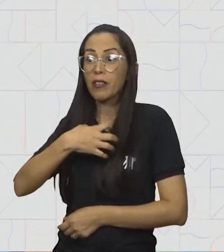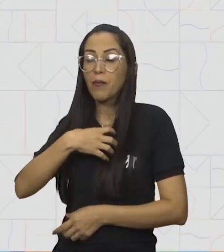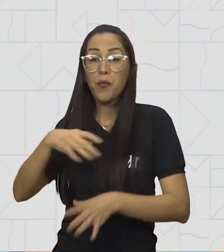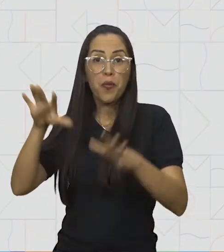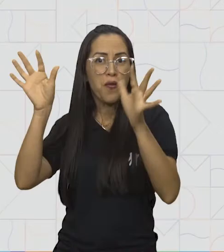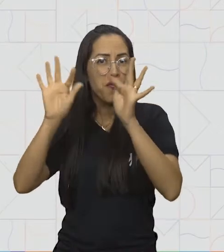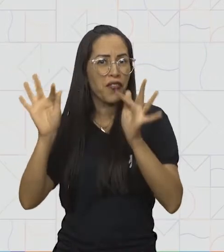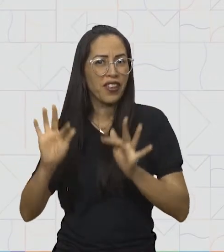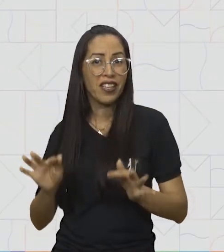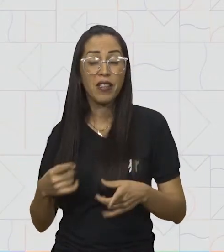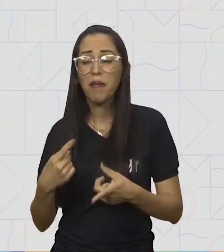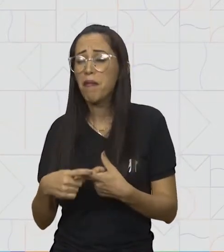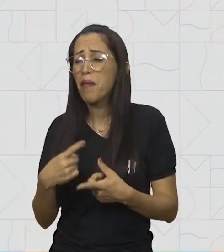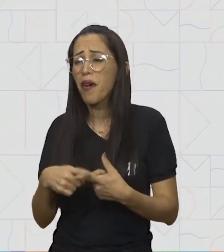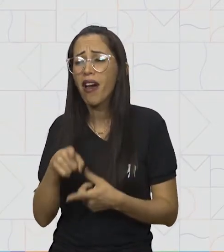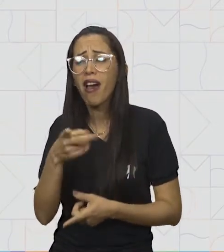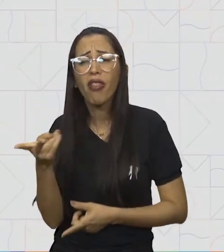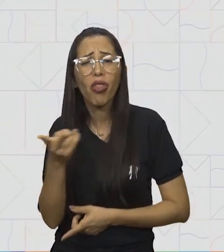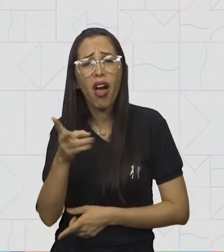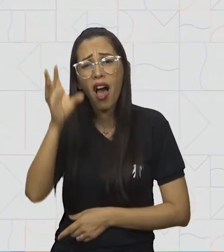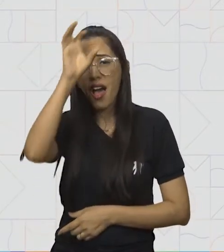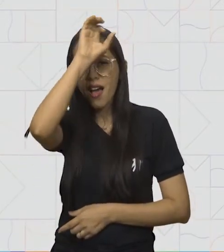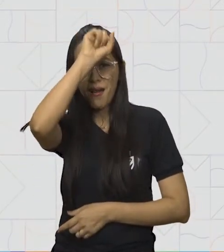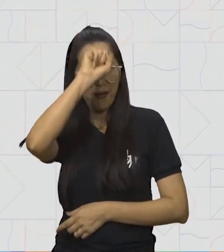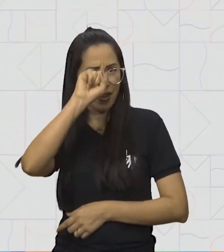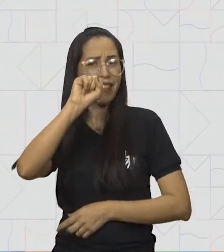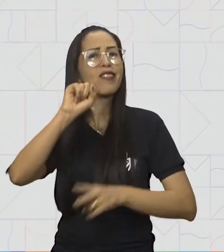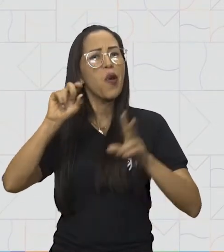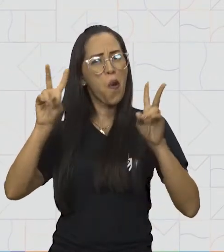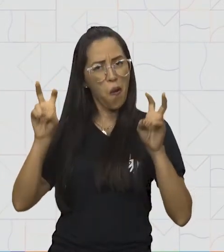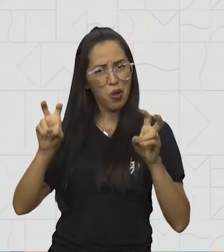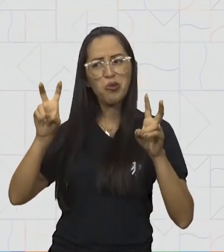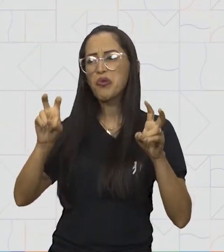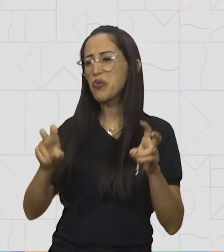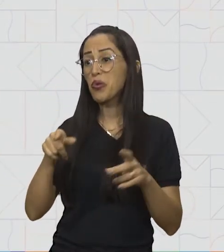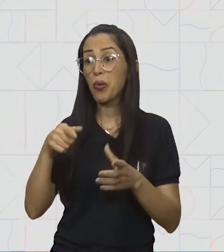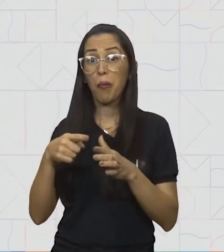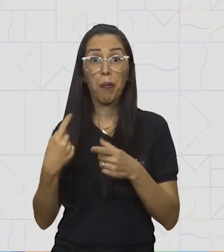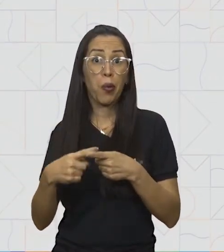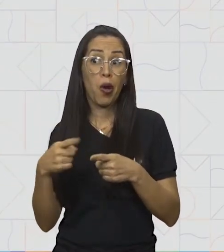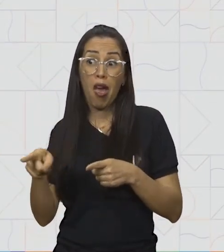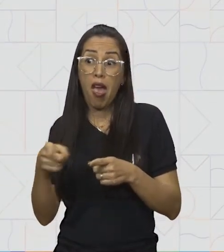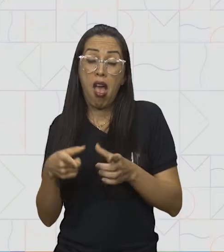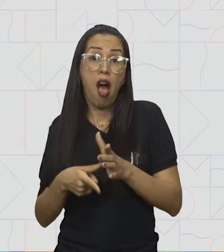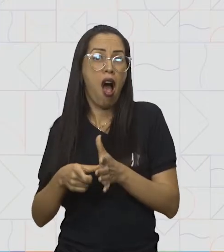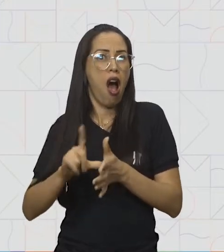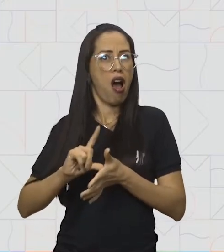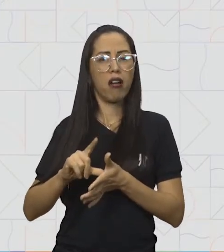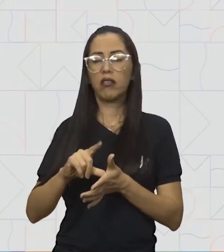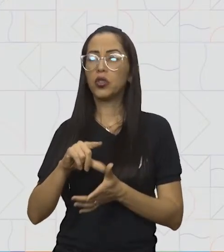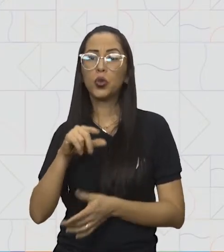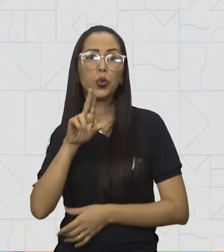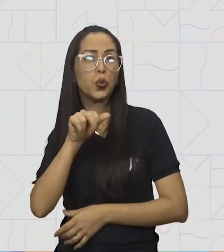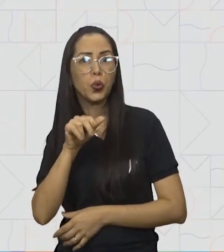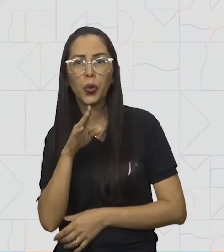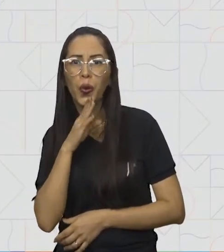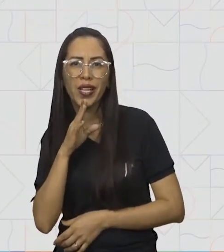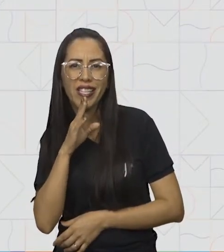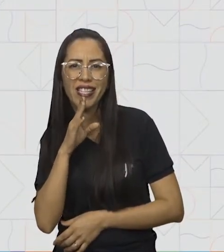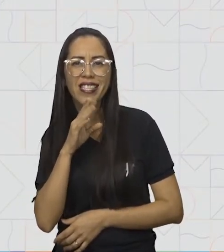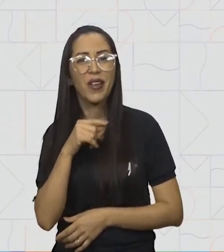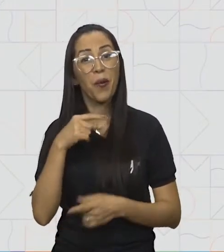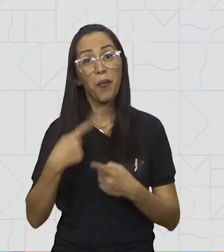pois aprenderam um assunto que nunca tinham ouvido falar. Maria é muito inteligente. E